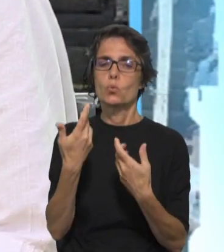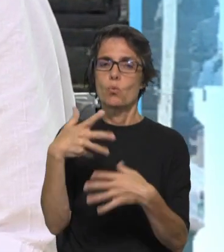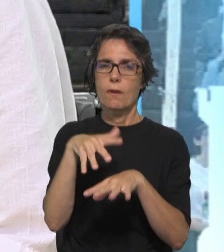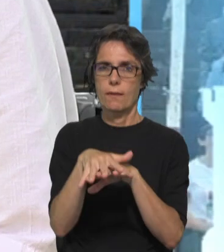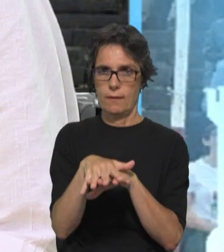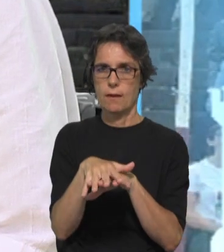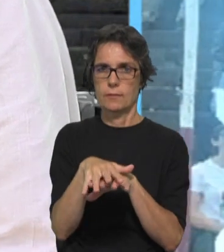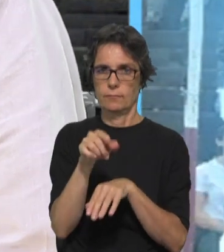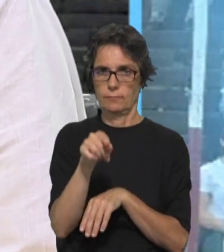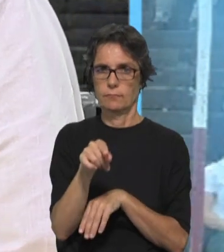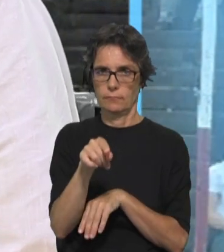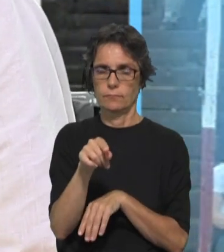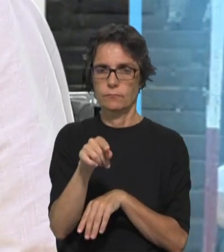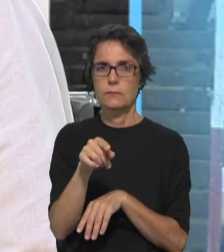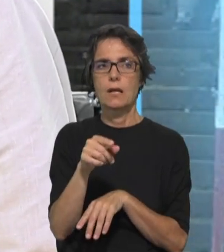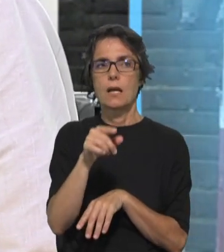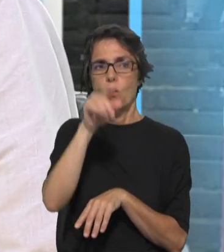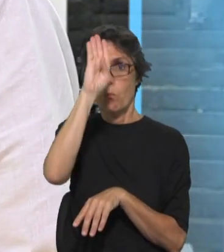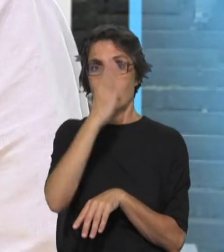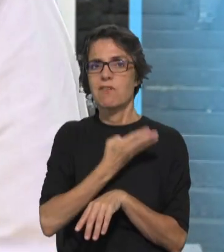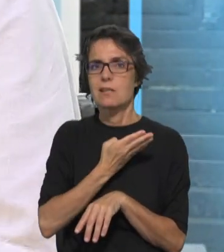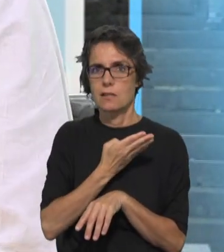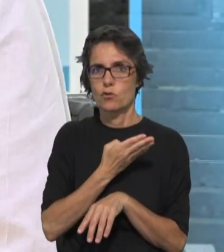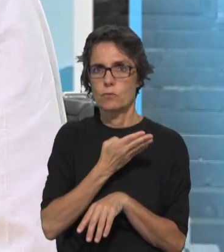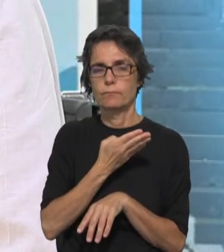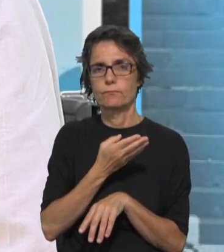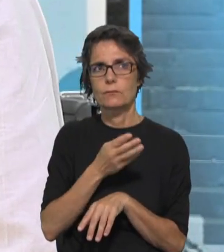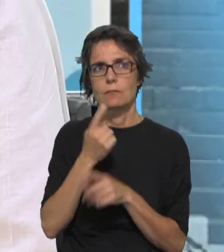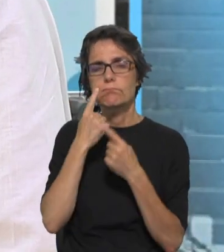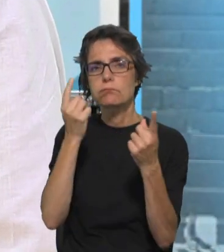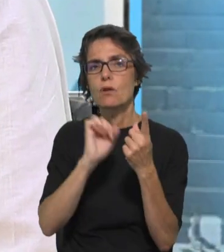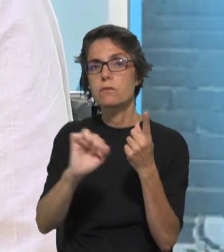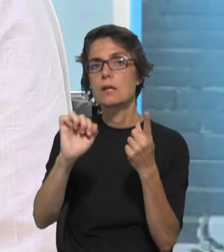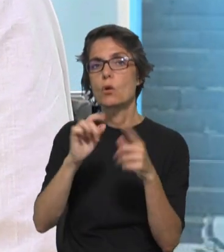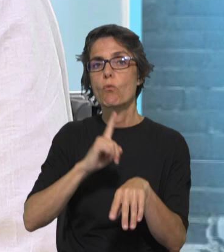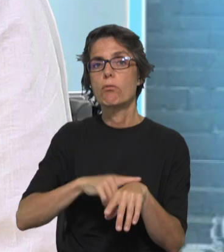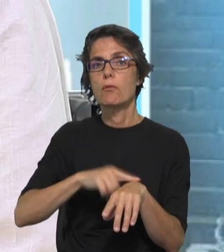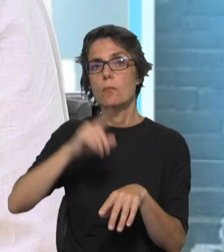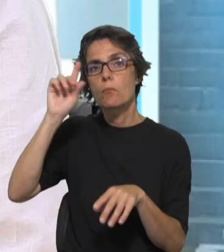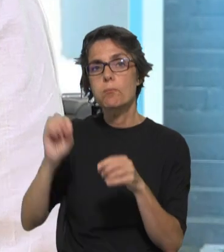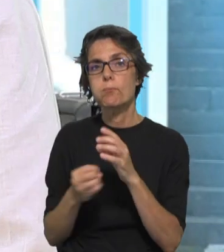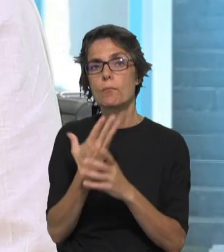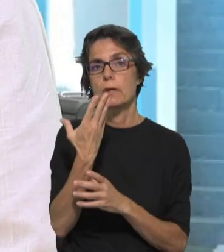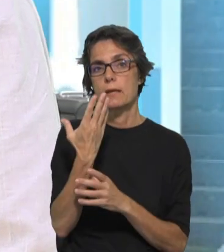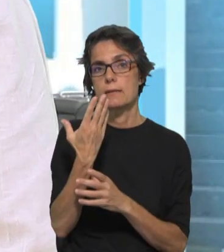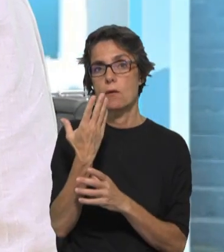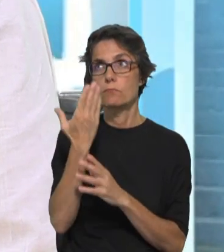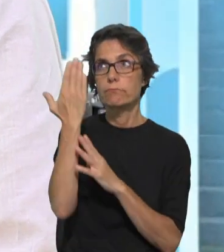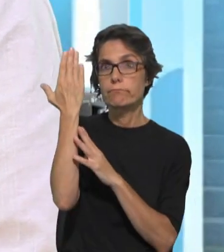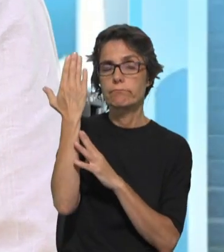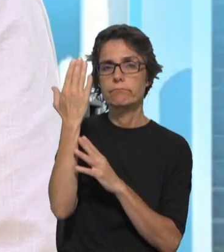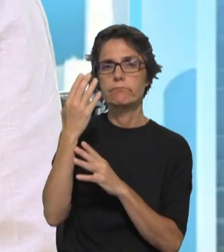quisermos, a novidade que o Papa Francisco traz, porque o tempo da criação não é uma proposta inicialmente